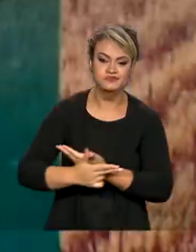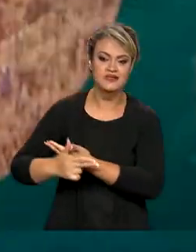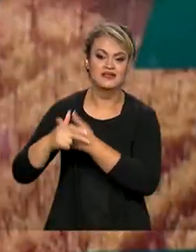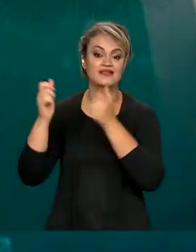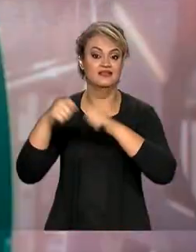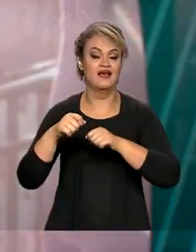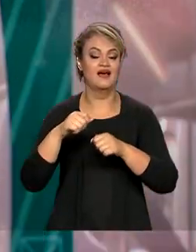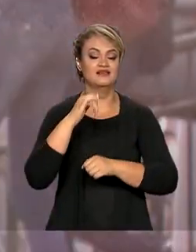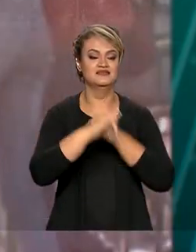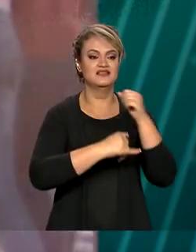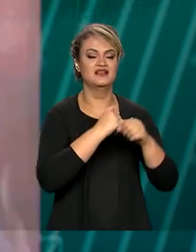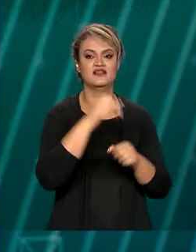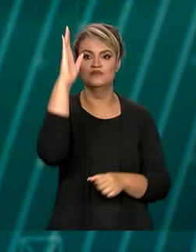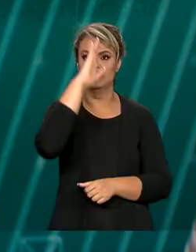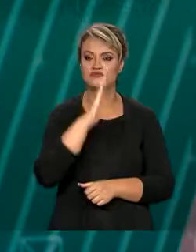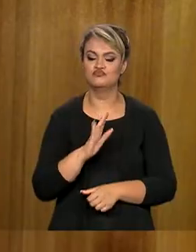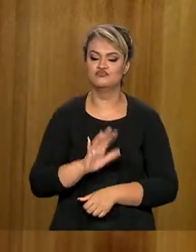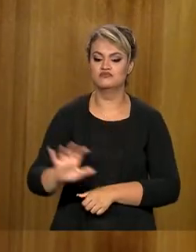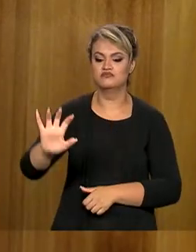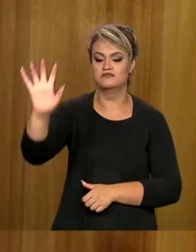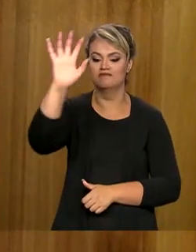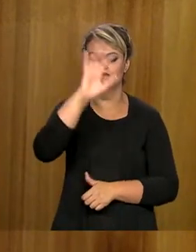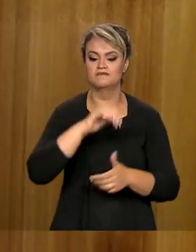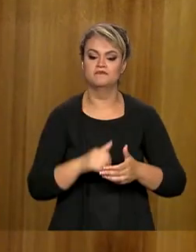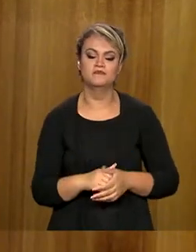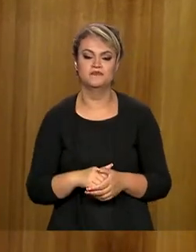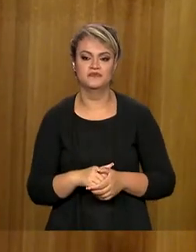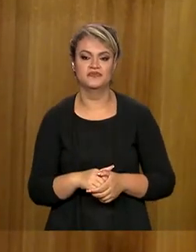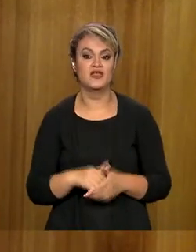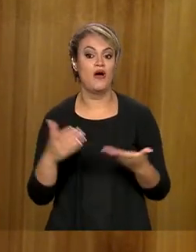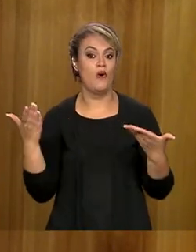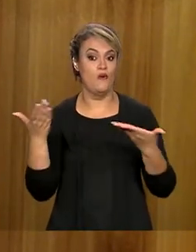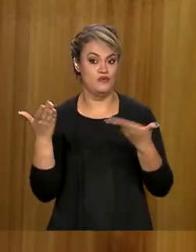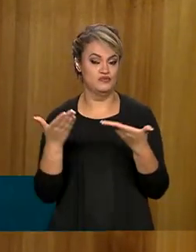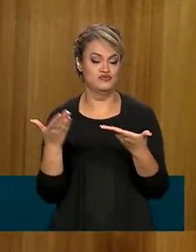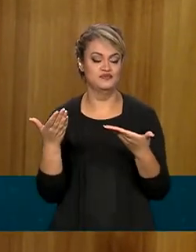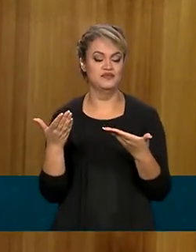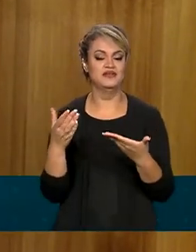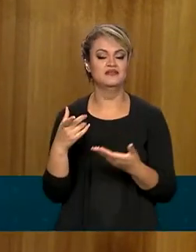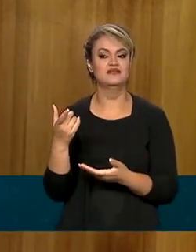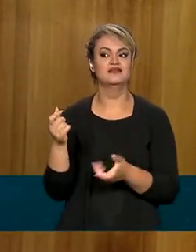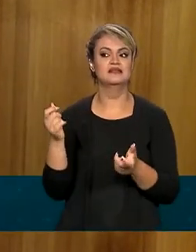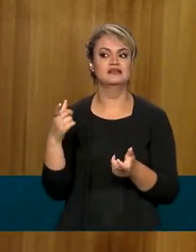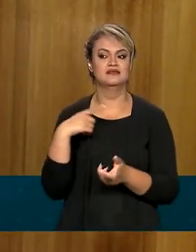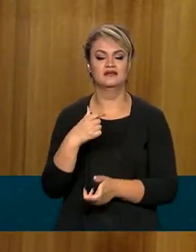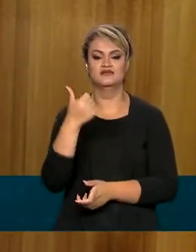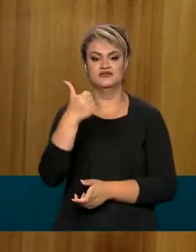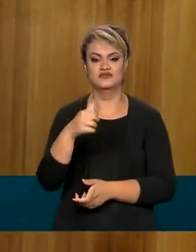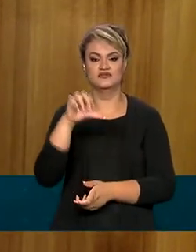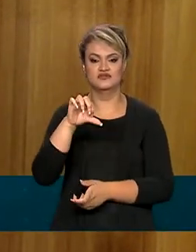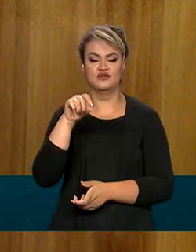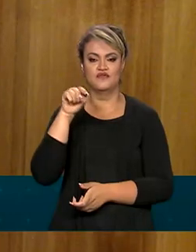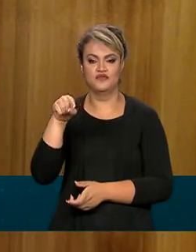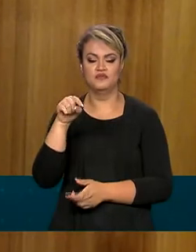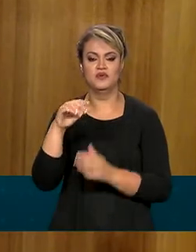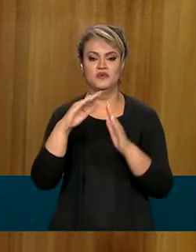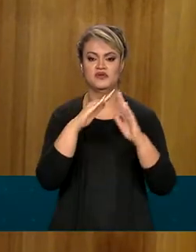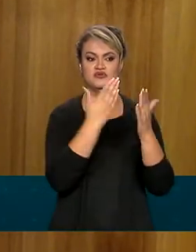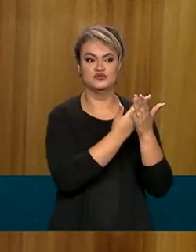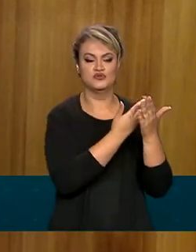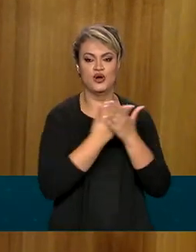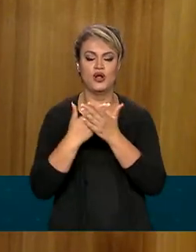leva a internet para todo o Brasil. Então hoje nós estamos conectando 19.384 escolas,